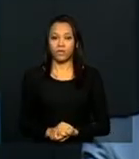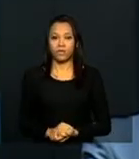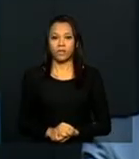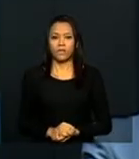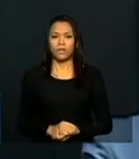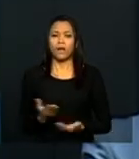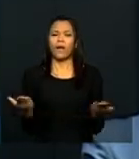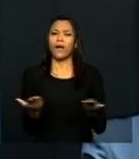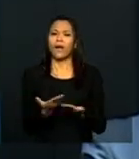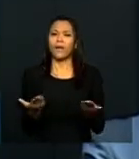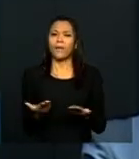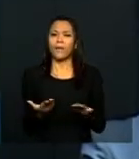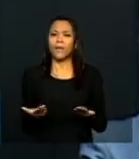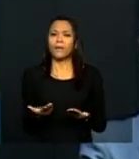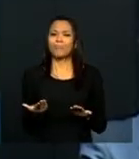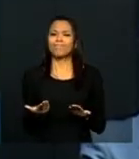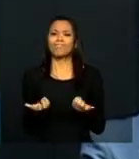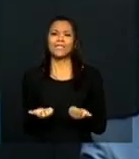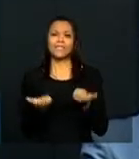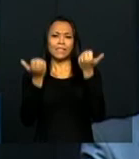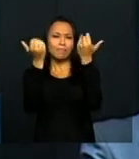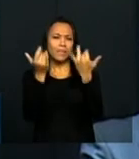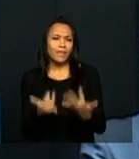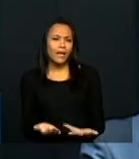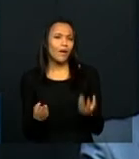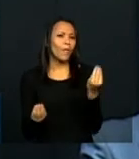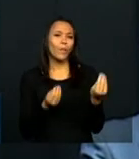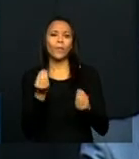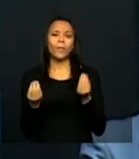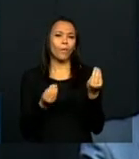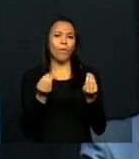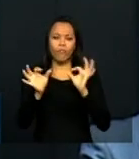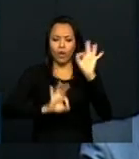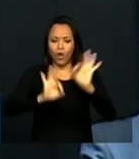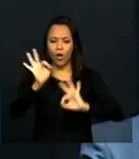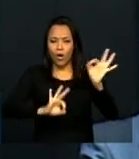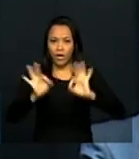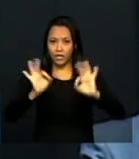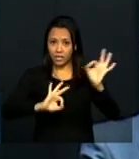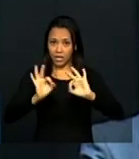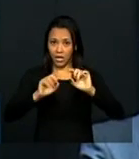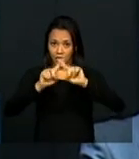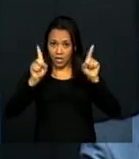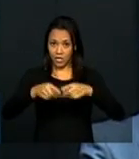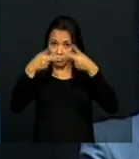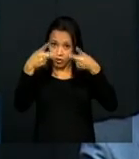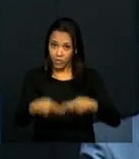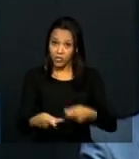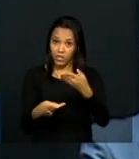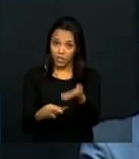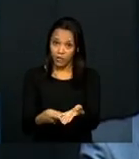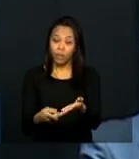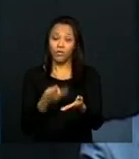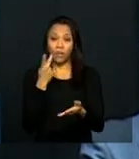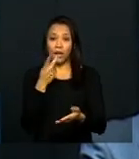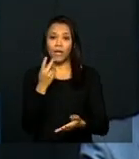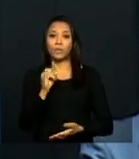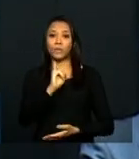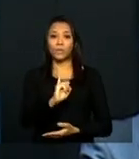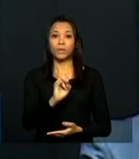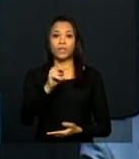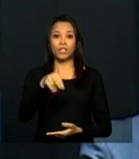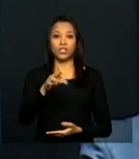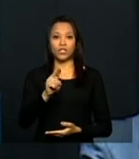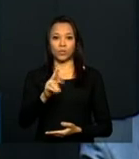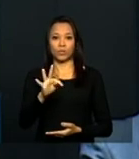Para colocar um pouco em contexto esse projeto, eu quero rapidamente falar sobre o Instituto Vladimir Herzog, que foi criado há